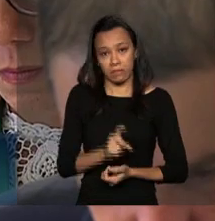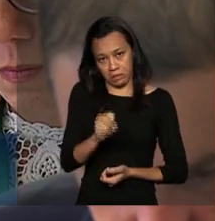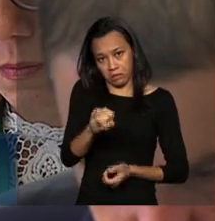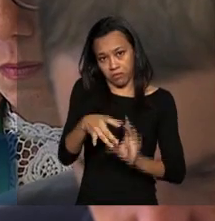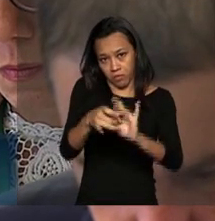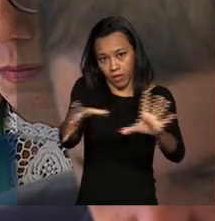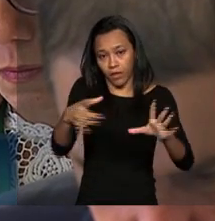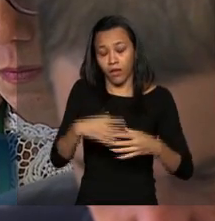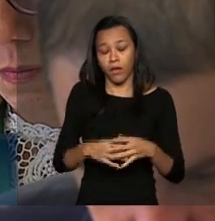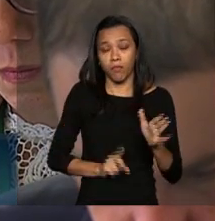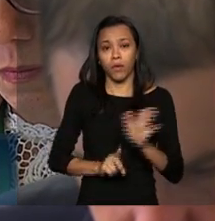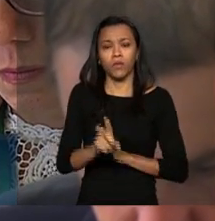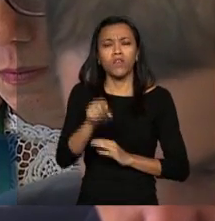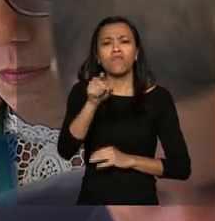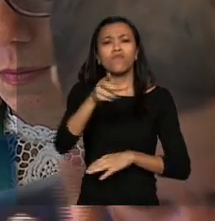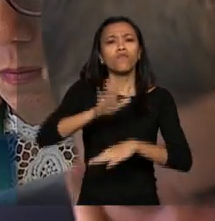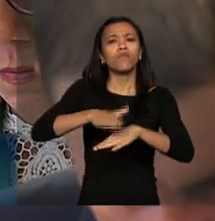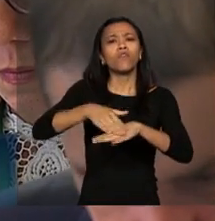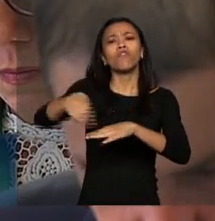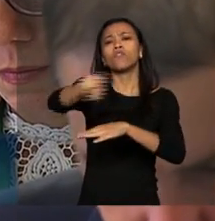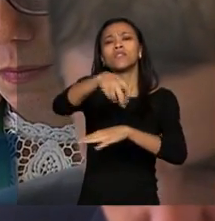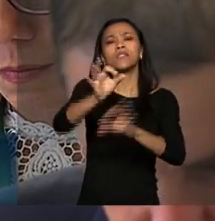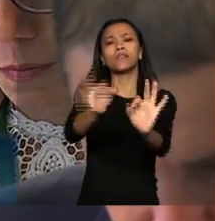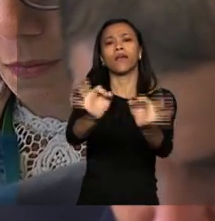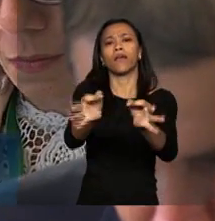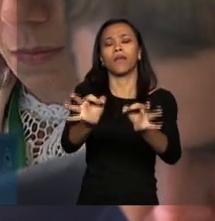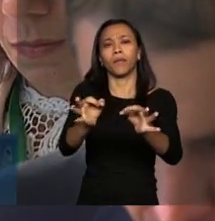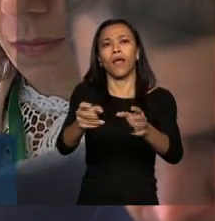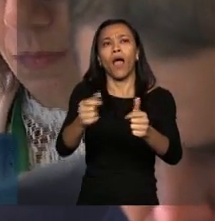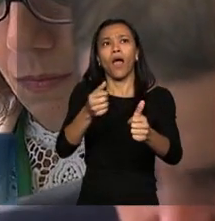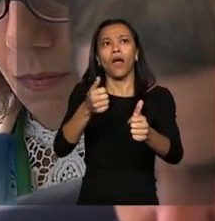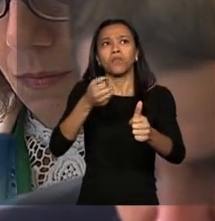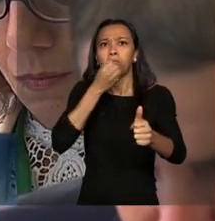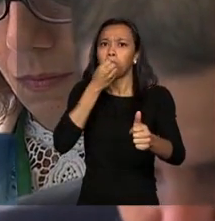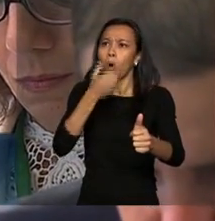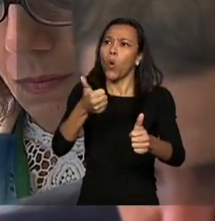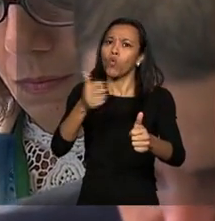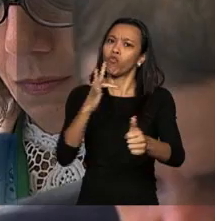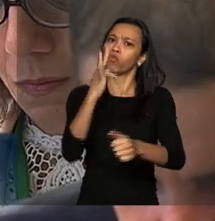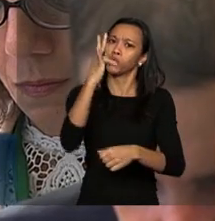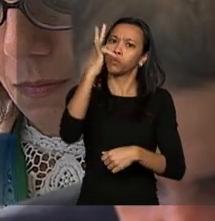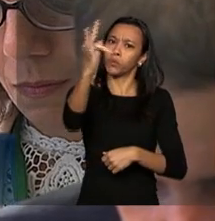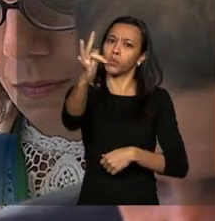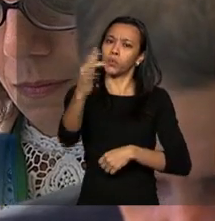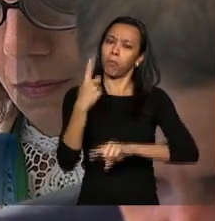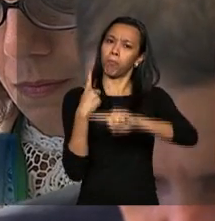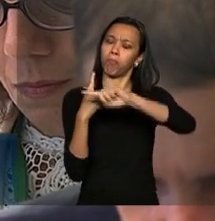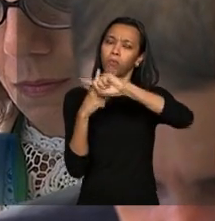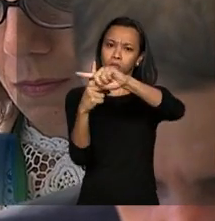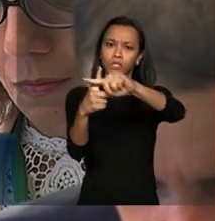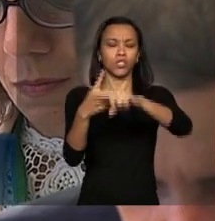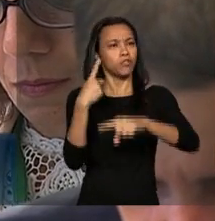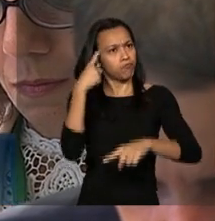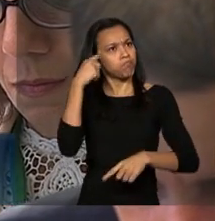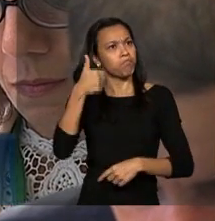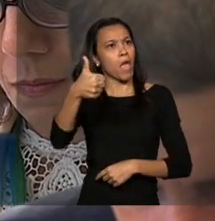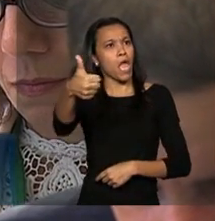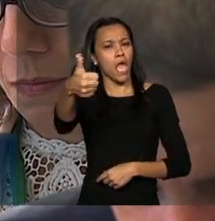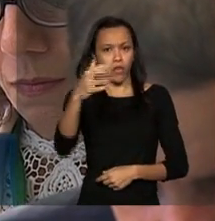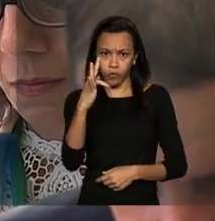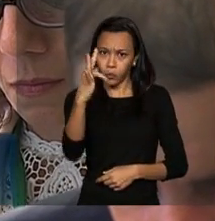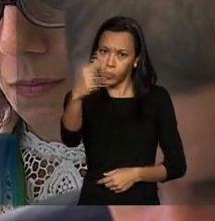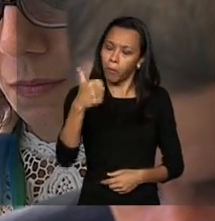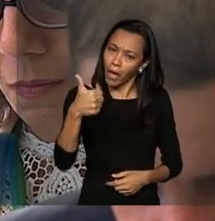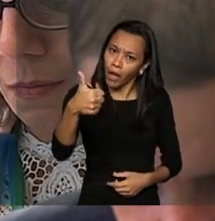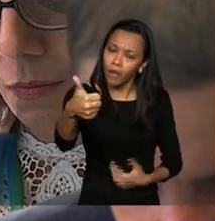os senhores sempre projetam um cenário positivo em relação a decisão dos trabalhadores de adiar sua aposentadoria levando